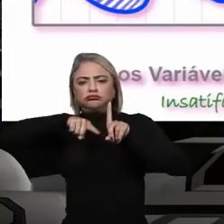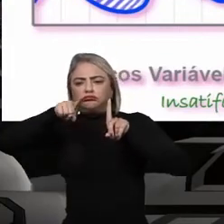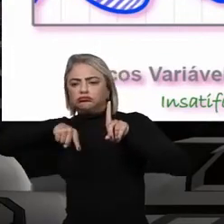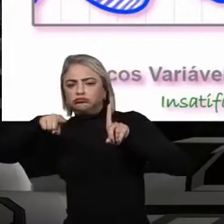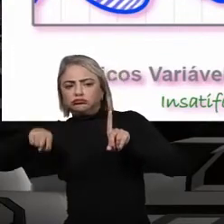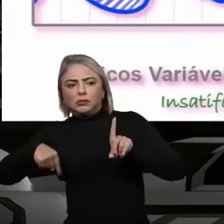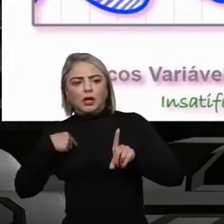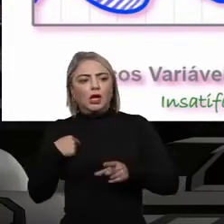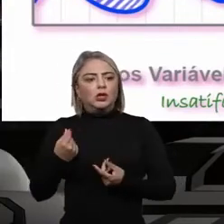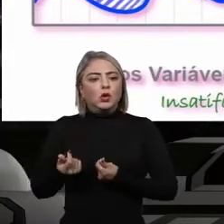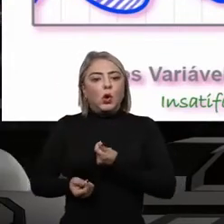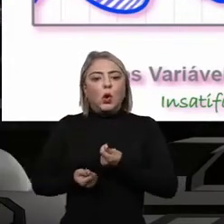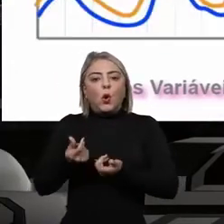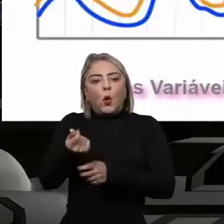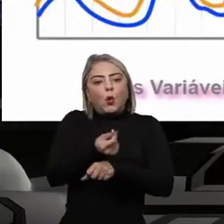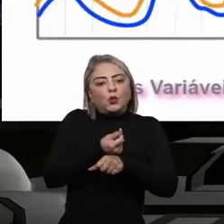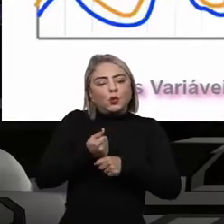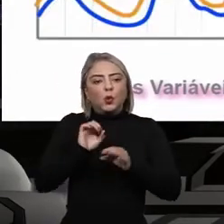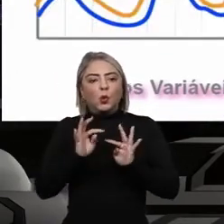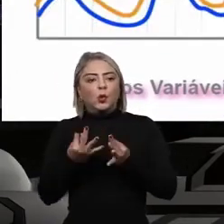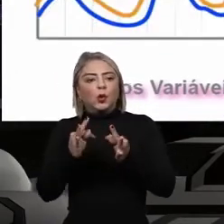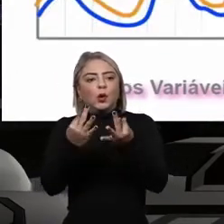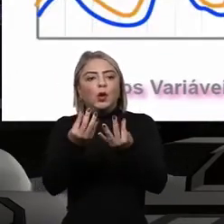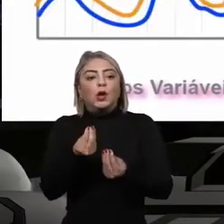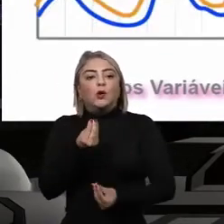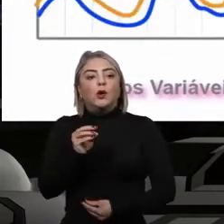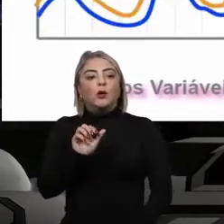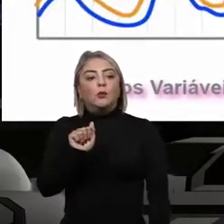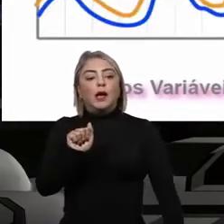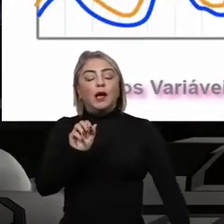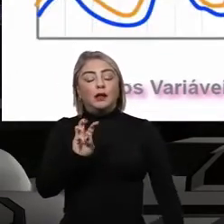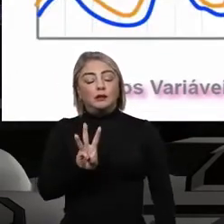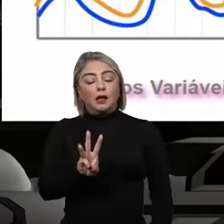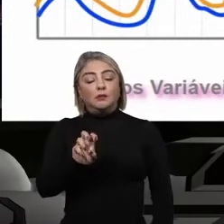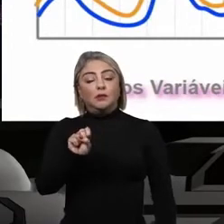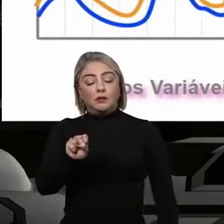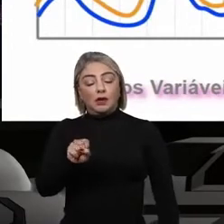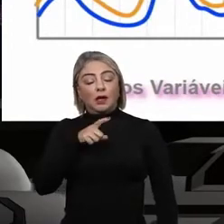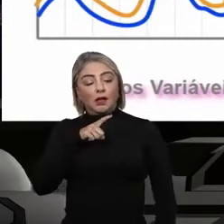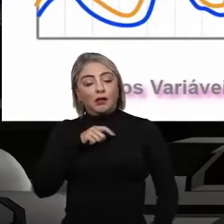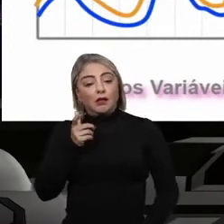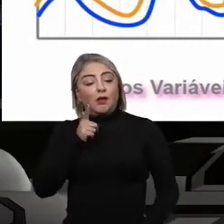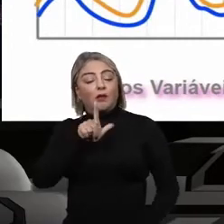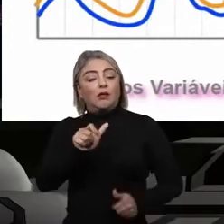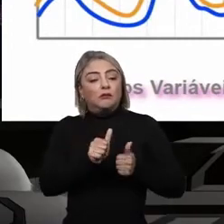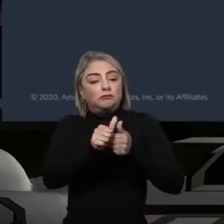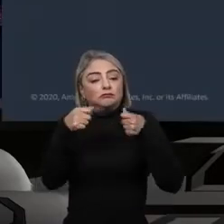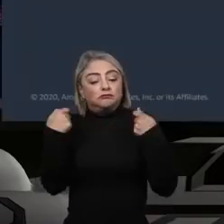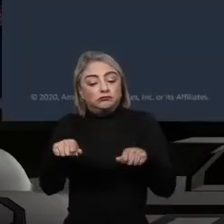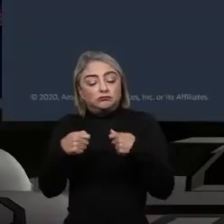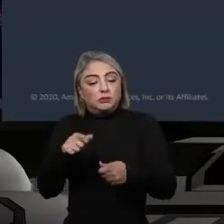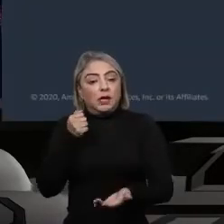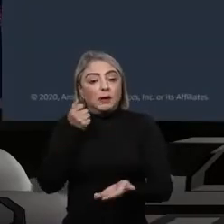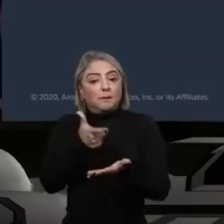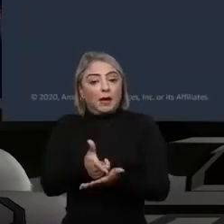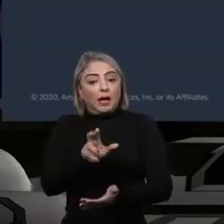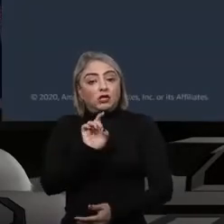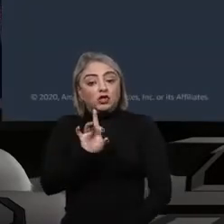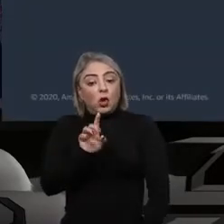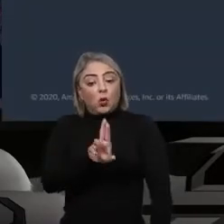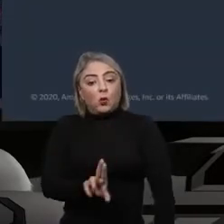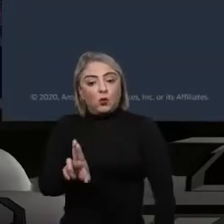consumo de tecnologia e como que a AWS, ela consegue acompanhar essa demanda e você pagar pelo que você usa.